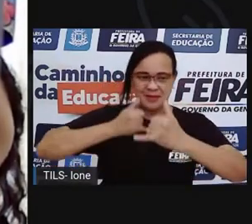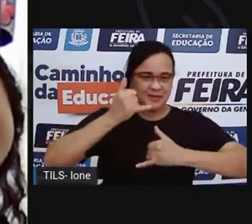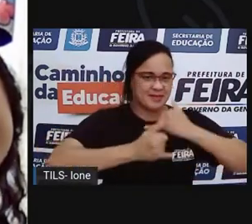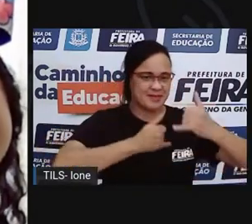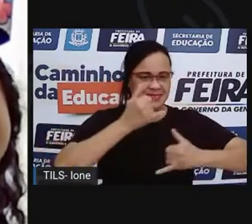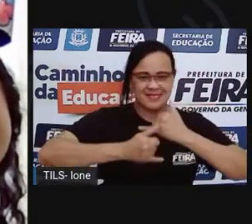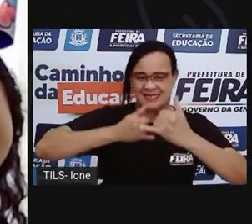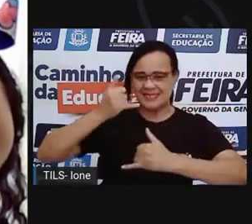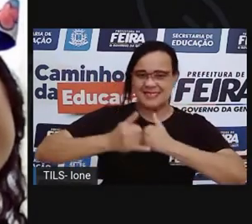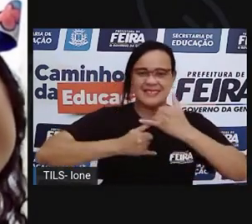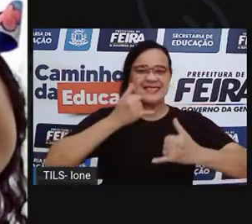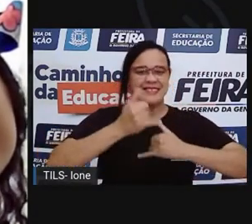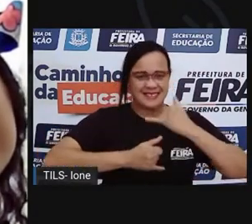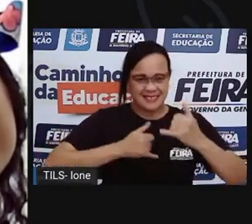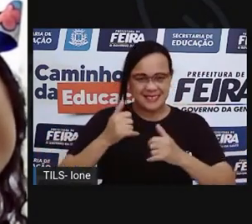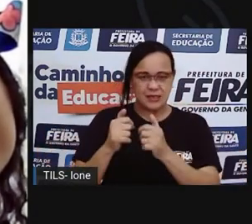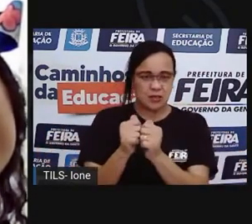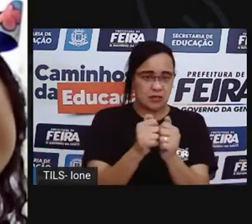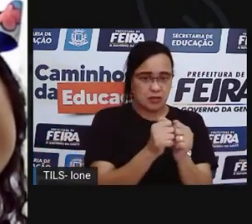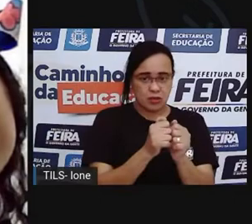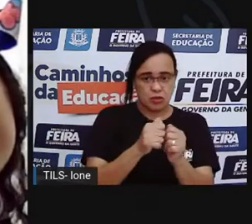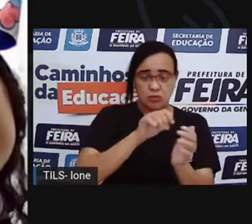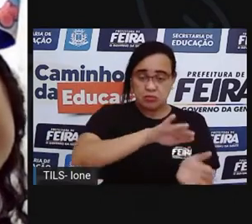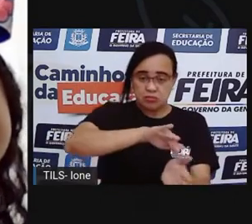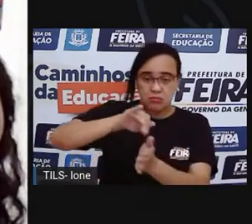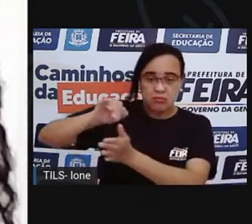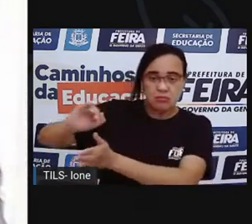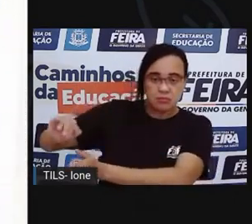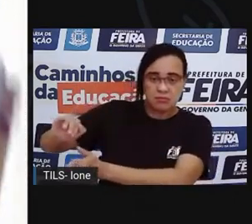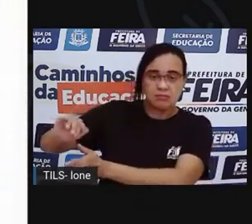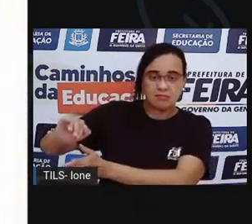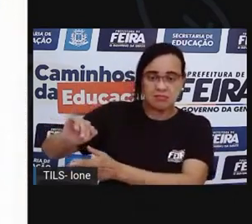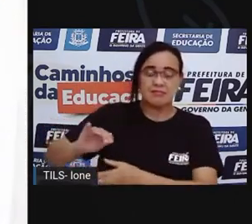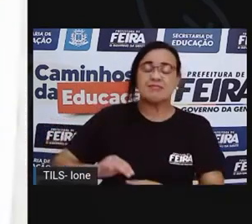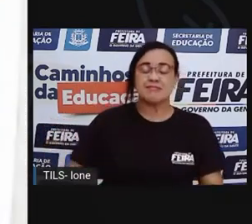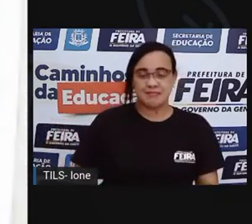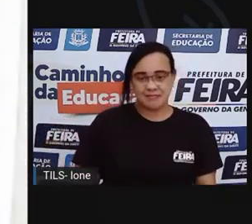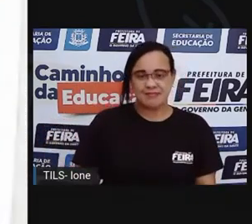Olha o videogame aqui, largadinho.